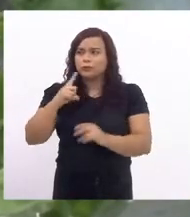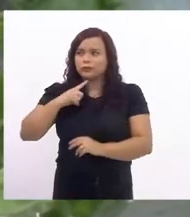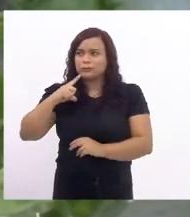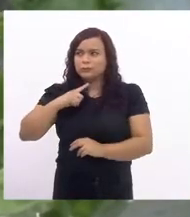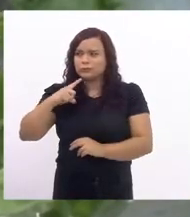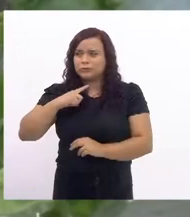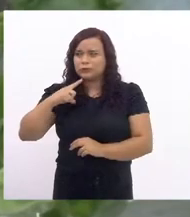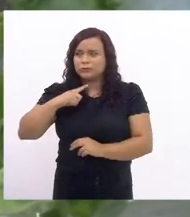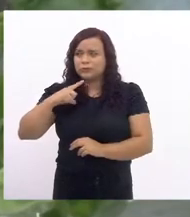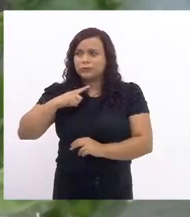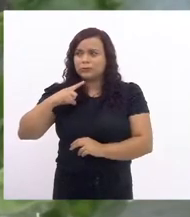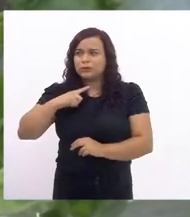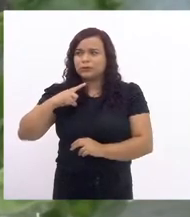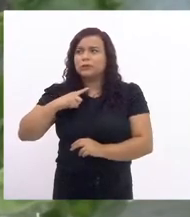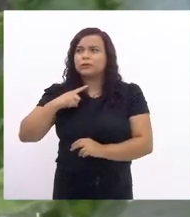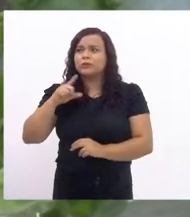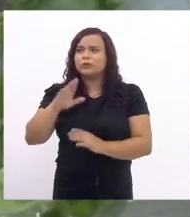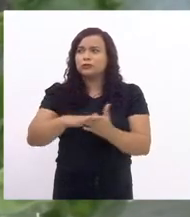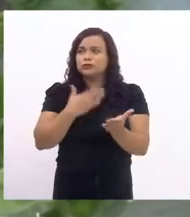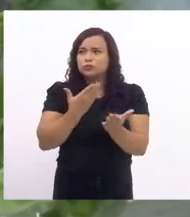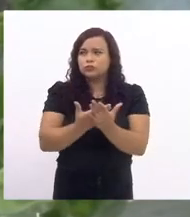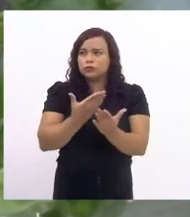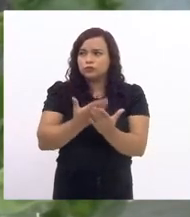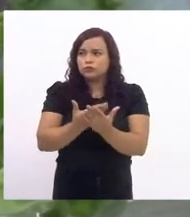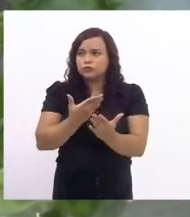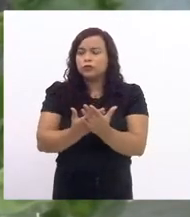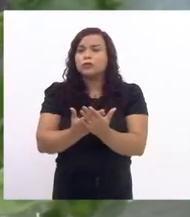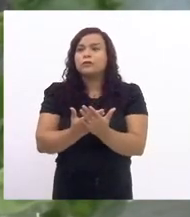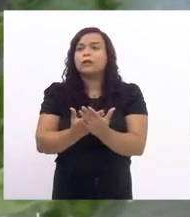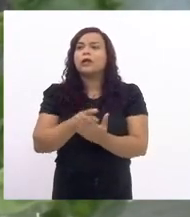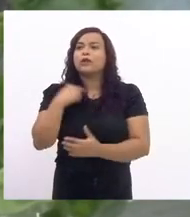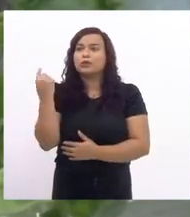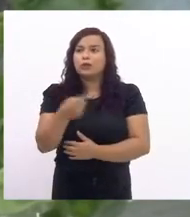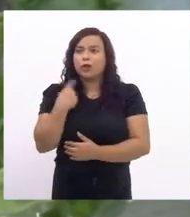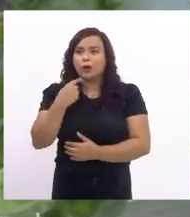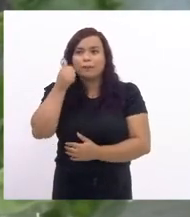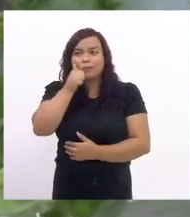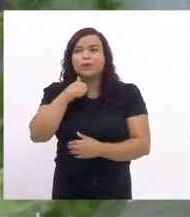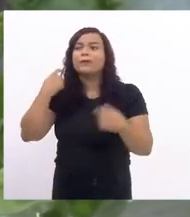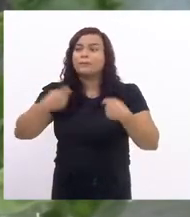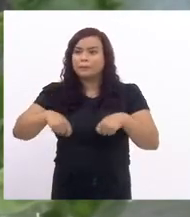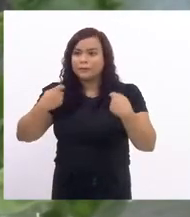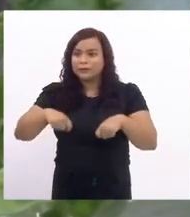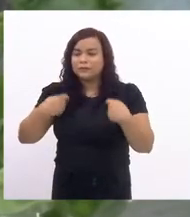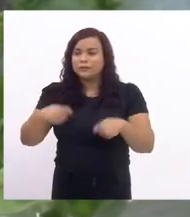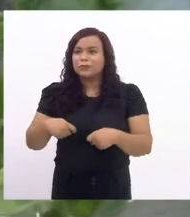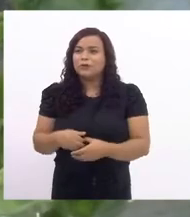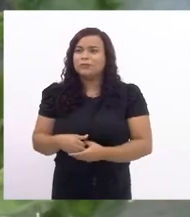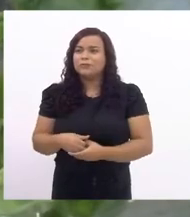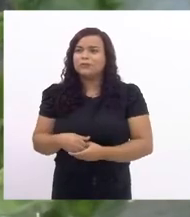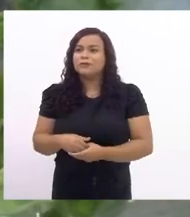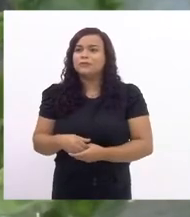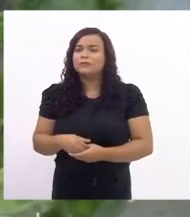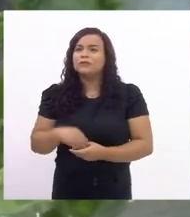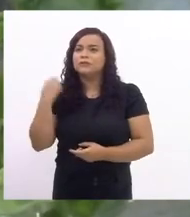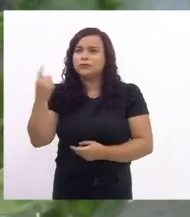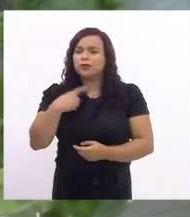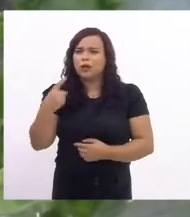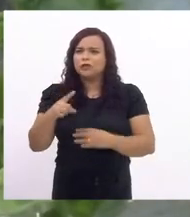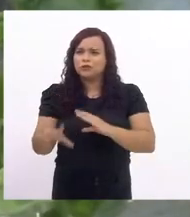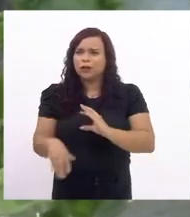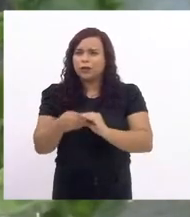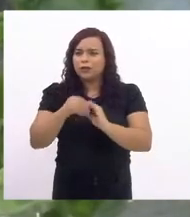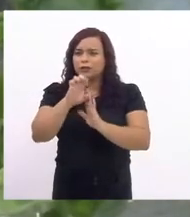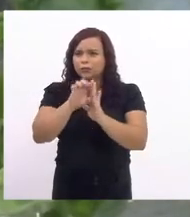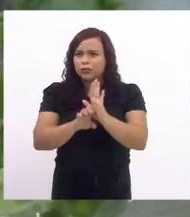nas escolas para nós é fundamental isso para nós mulheres então nós acrescentamos uma emenda